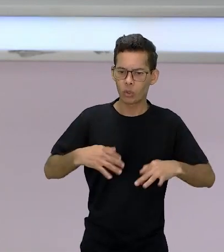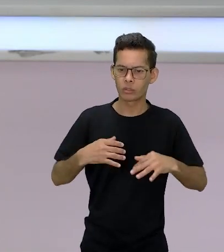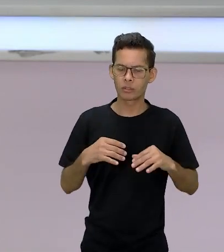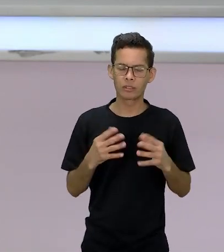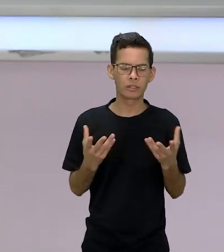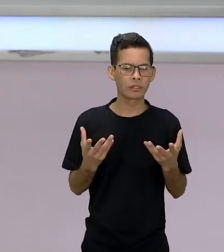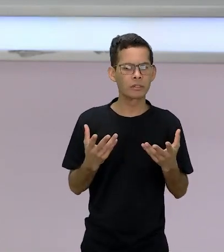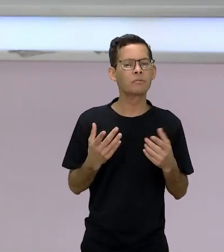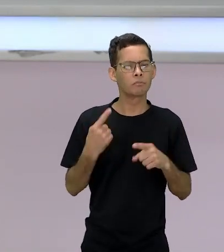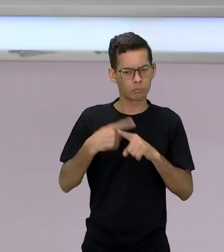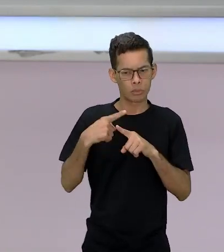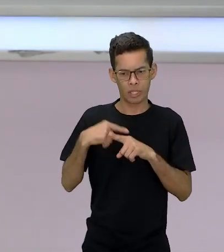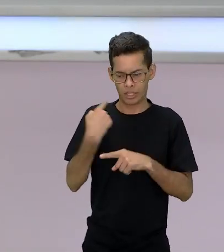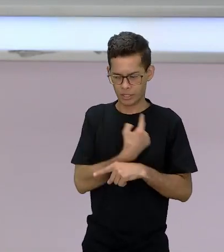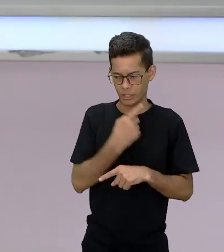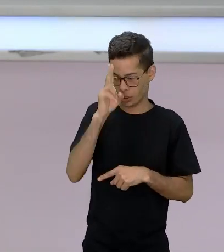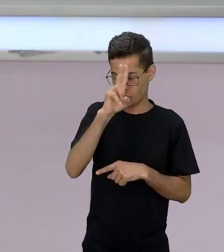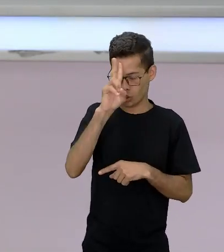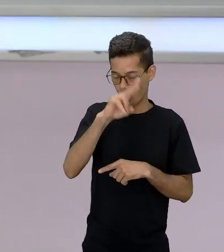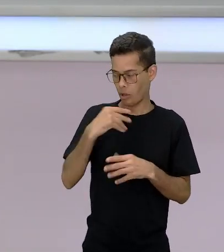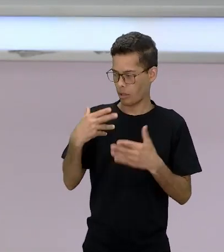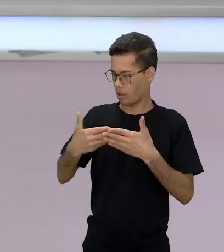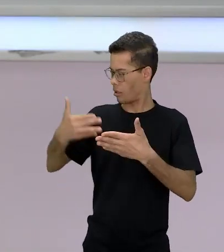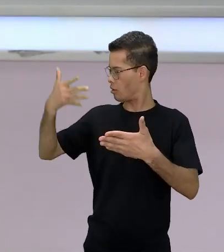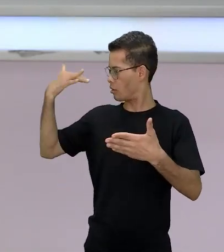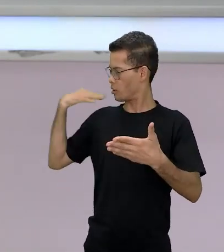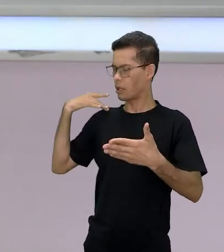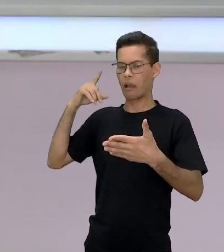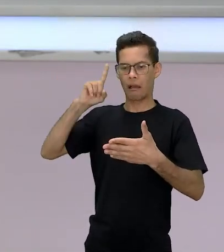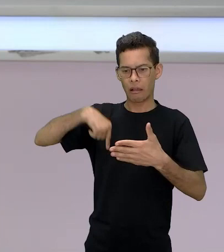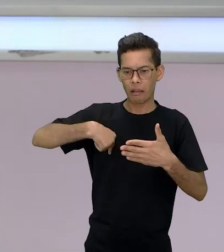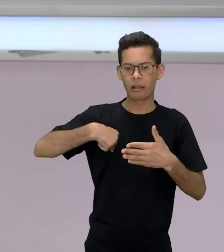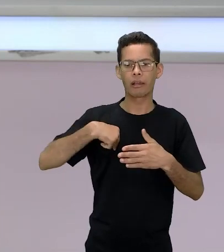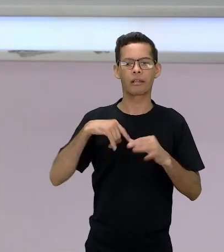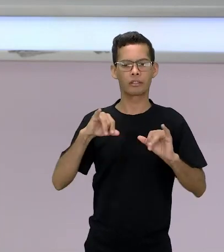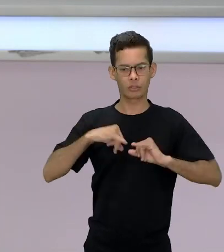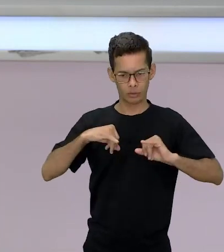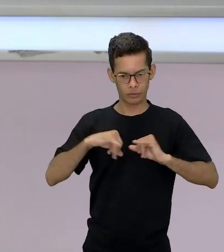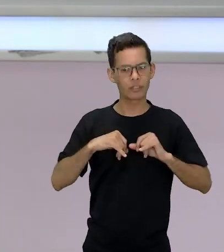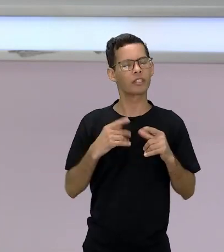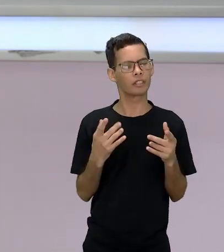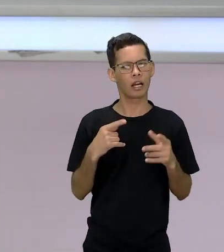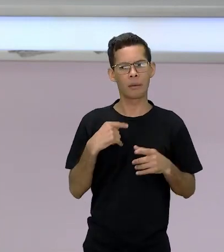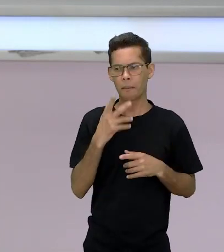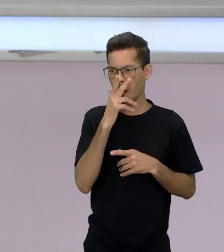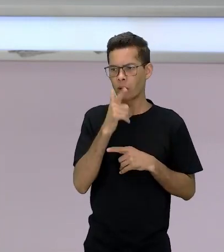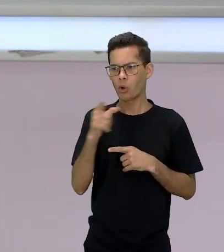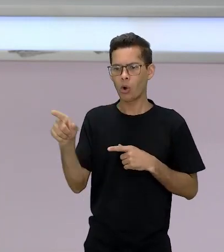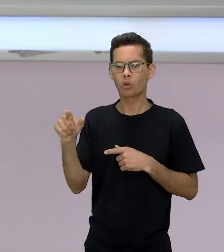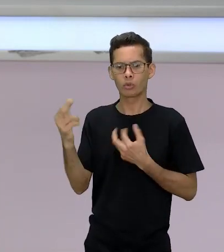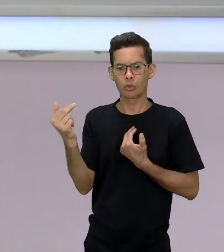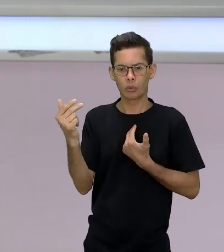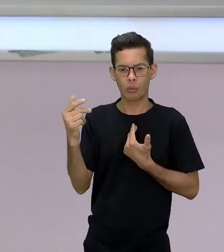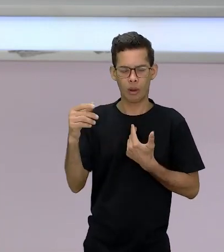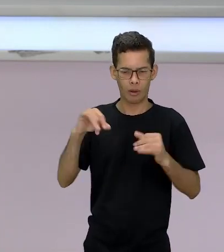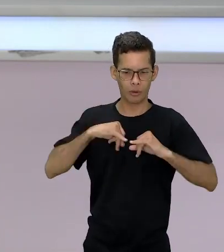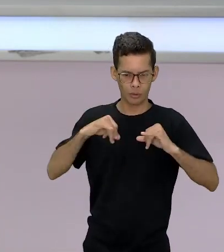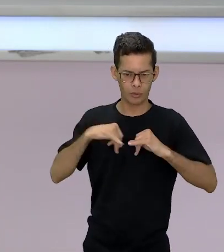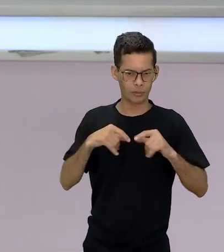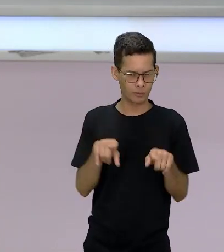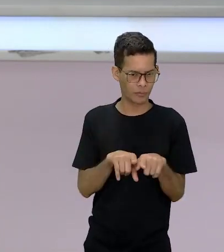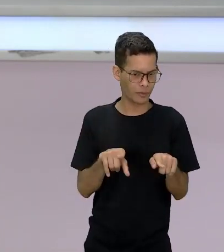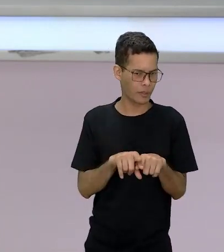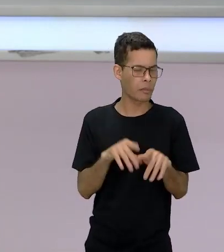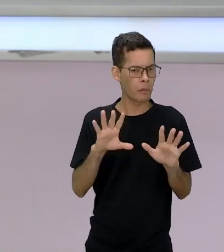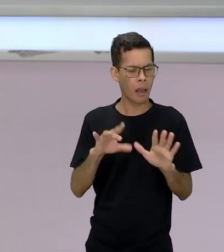ela é muito sofrida. A gente toca na dor do outro, mas a literatura nos